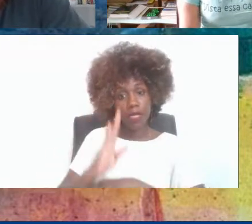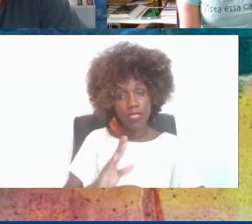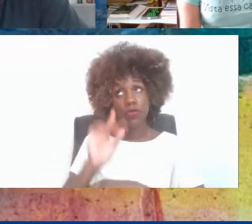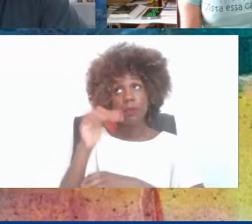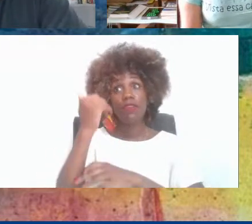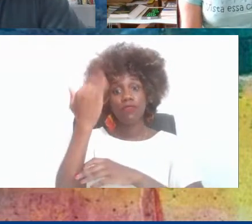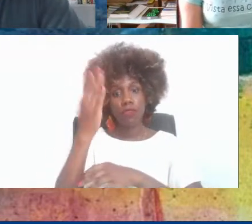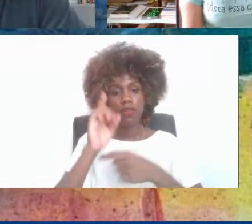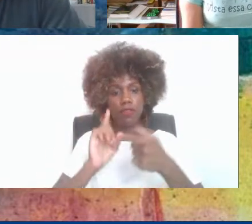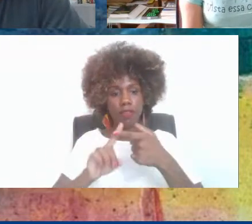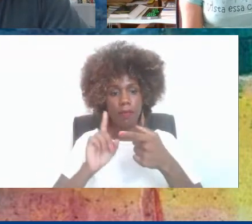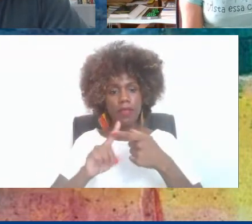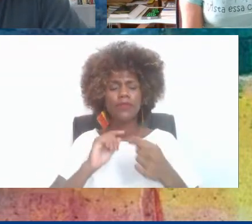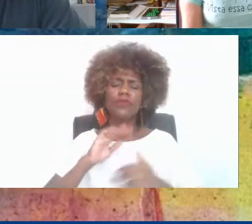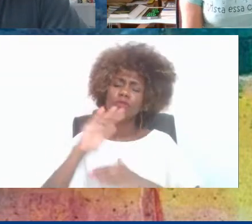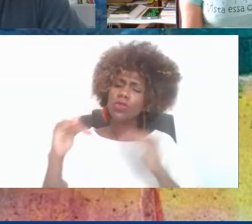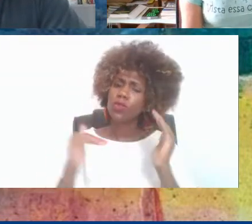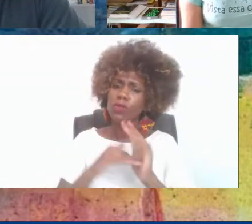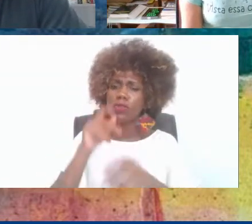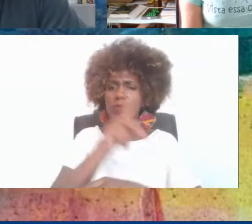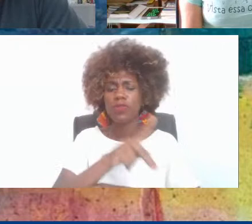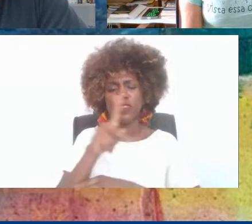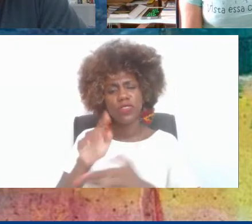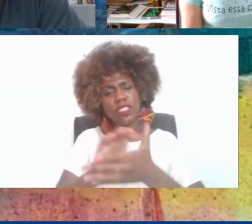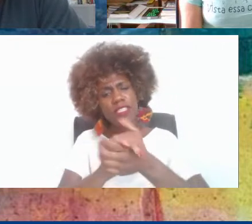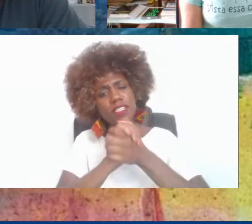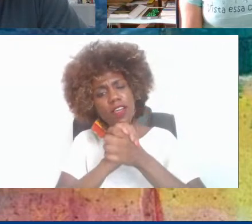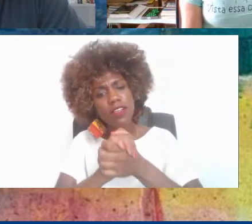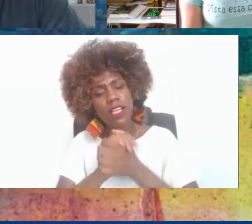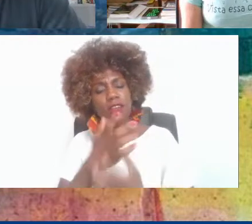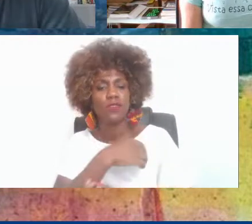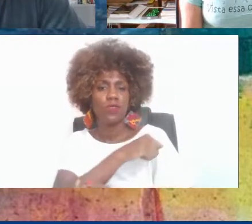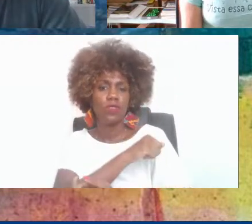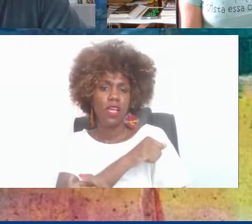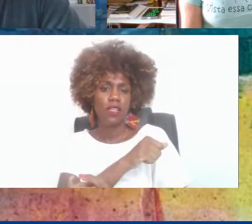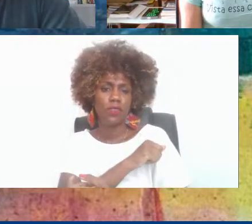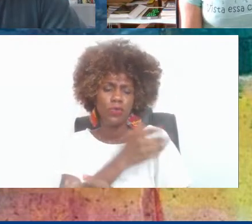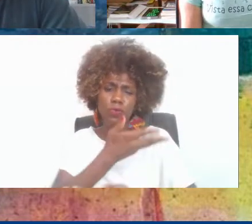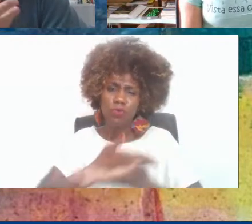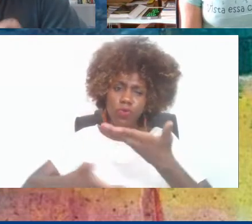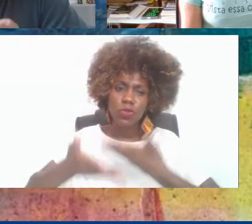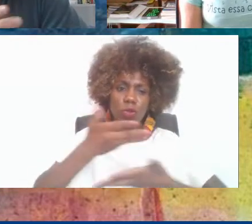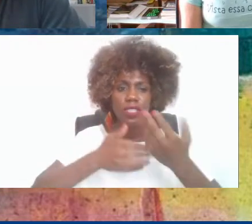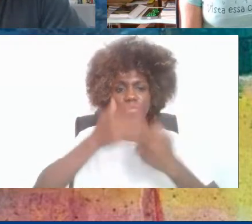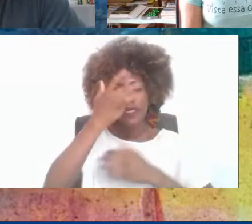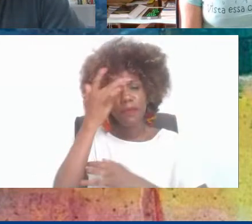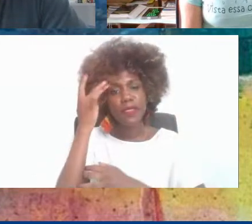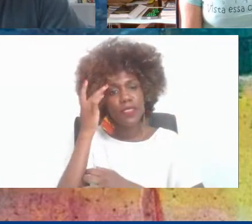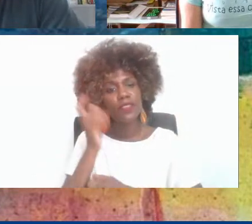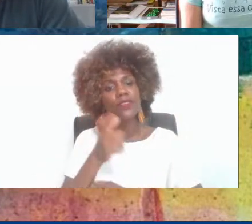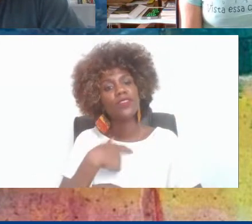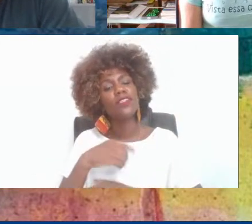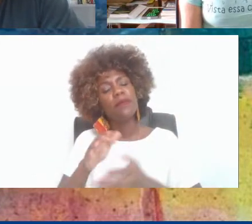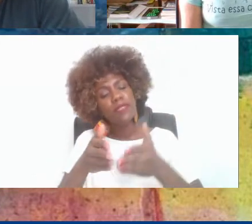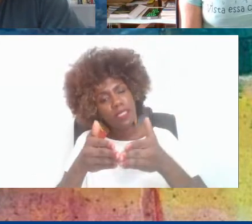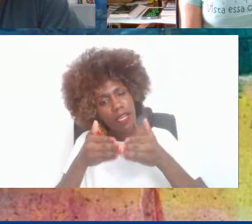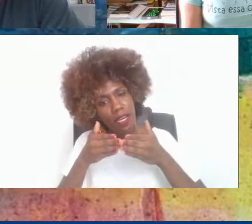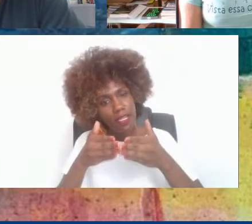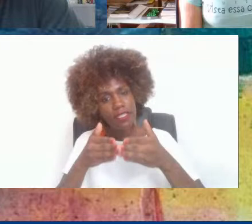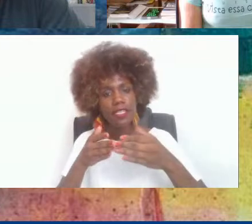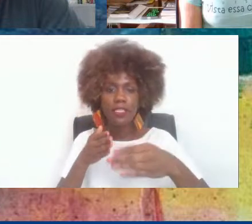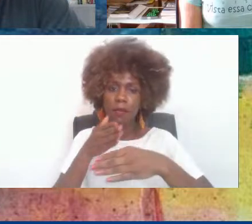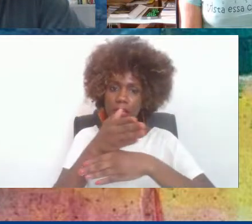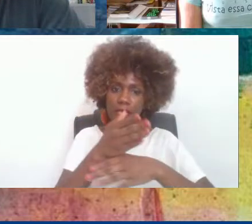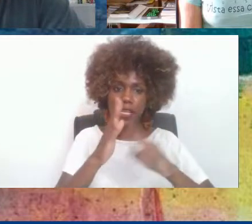professores do nosso programa, os estudantes, o corpo técnico, pedir aí a boa licença para entrar na casa de